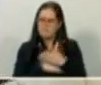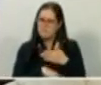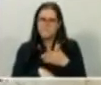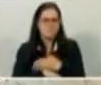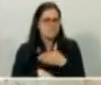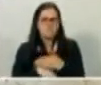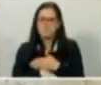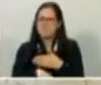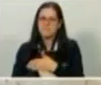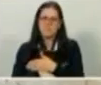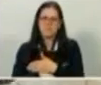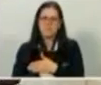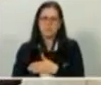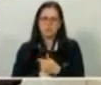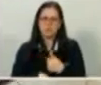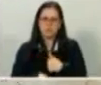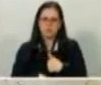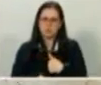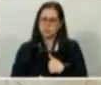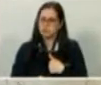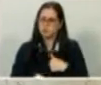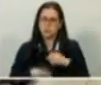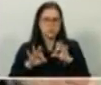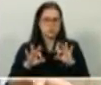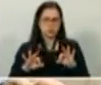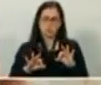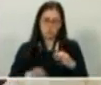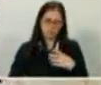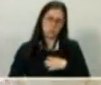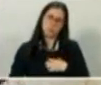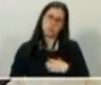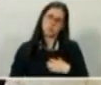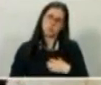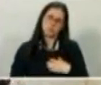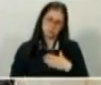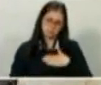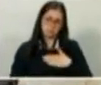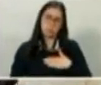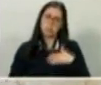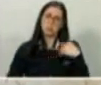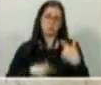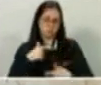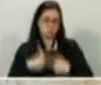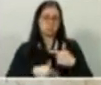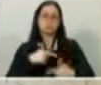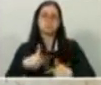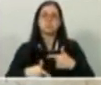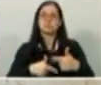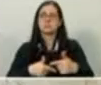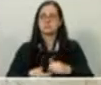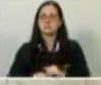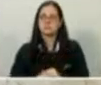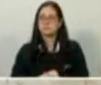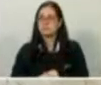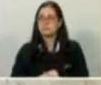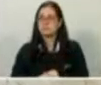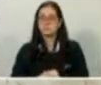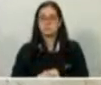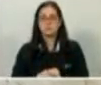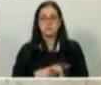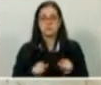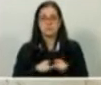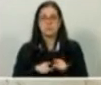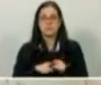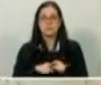CDF, como a gente fala com os estudantes. Mas é uma característica minha de trabalhar. Além disso, eu apresentei aqui,